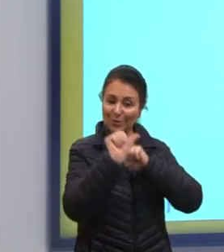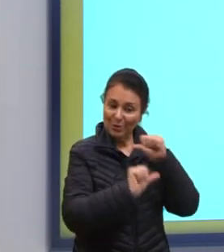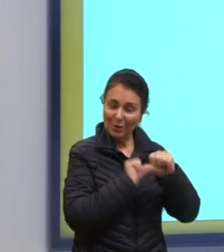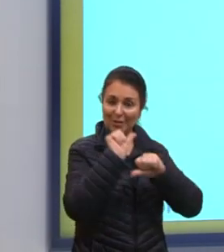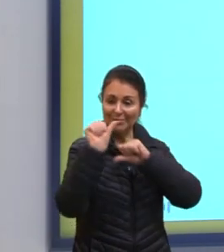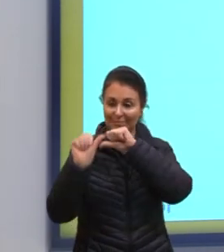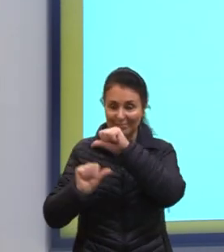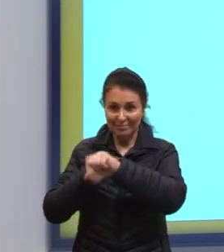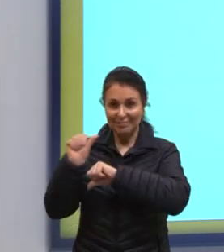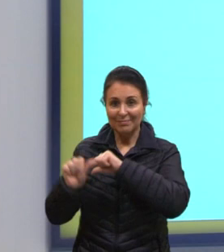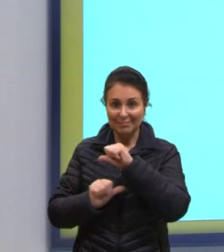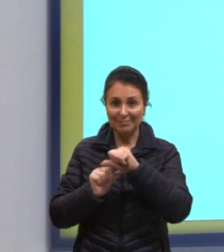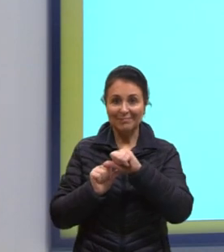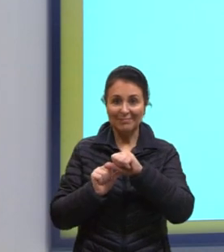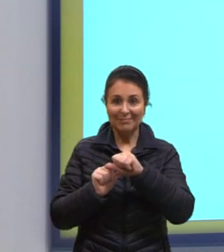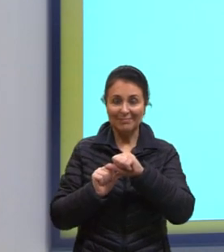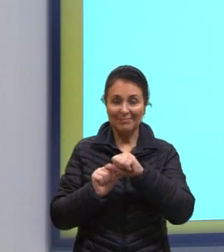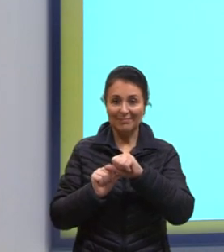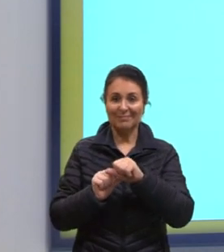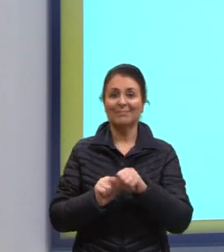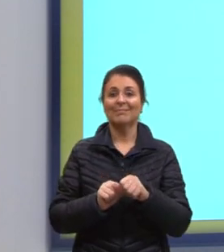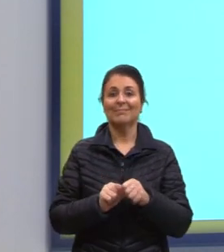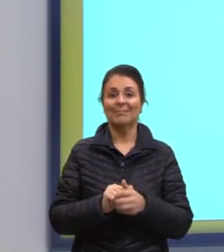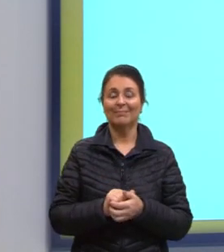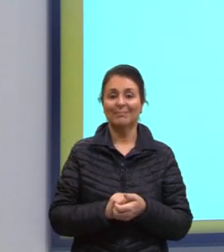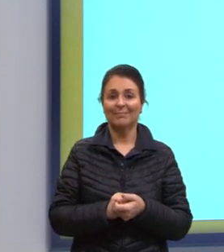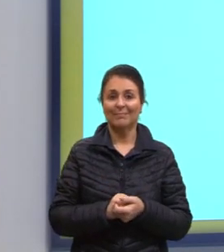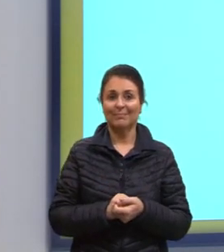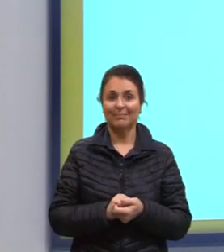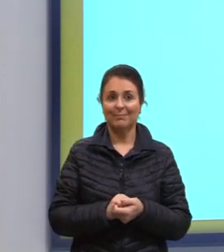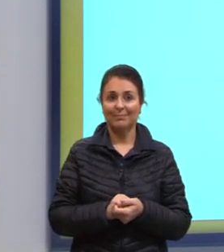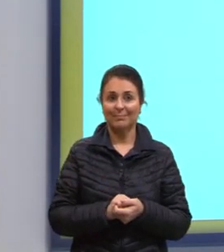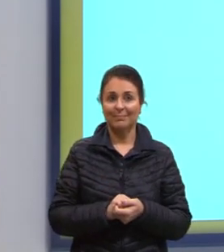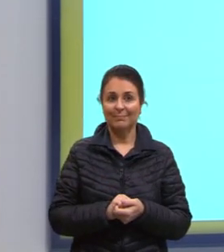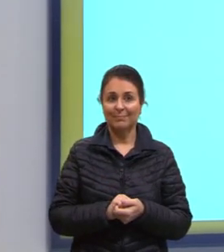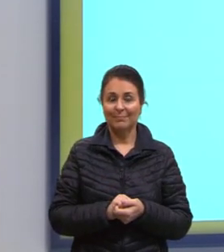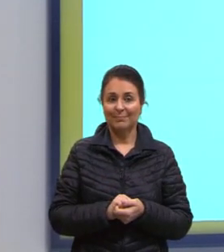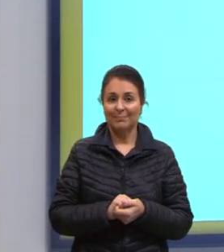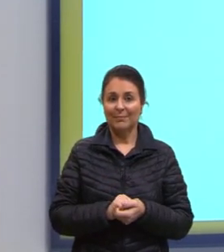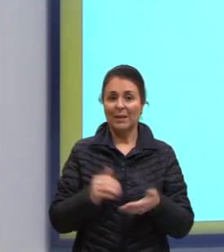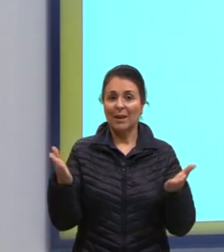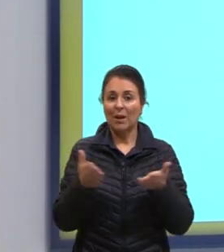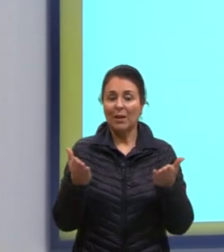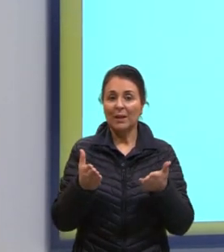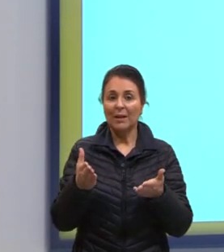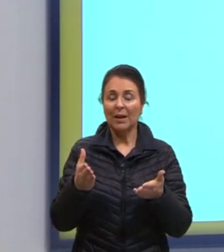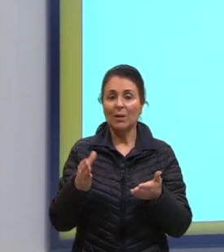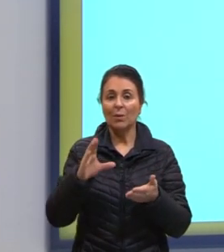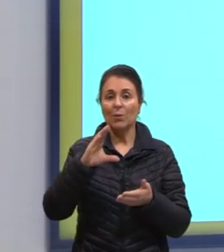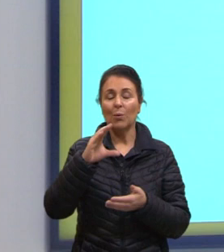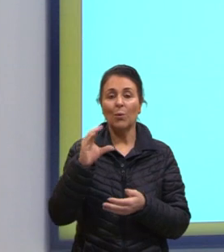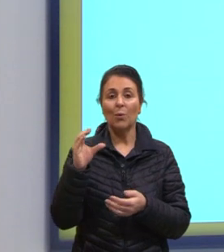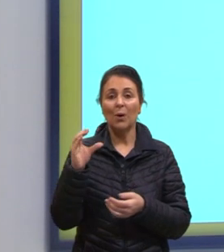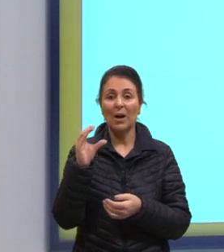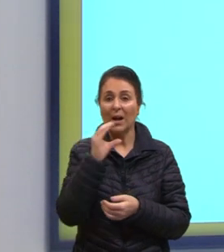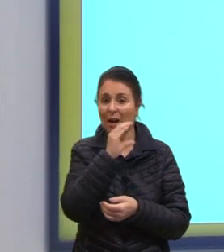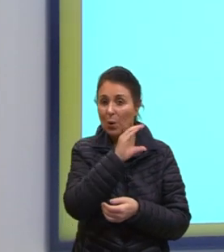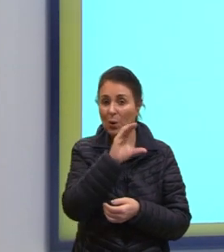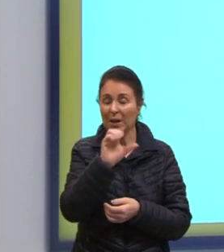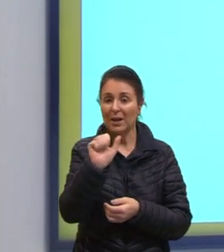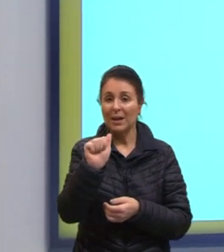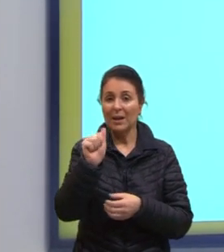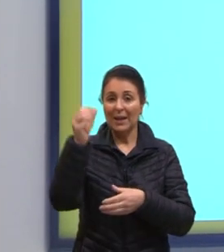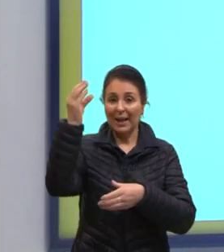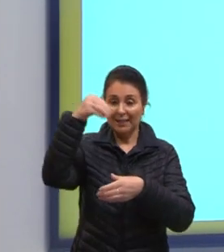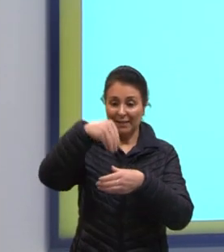estado, né? As outras mudanças. E, por último, então, o calor latente, que também a gente